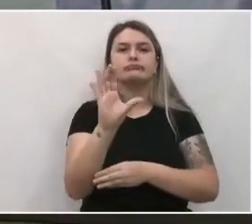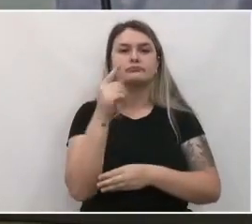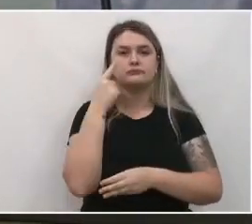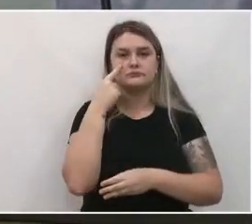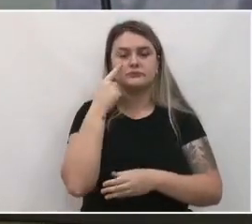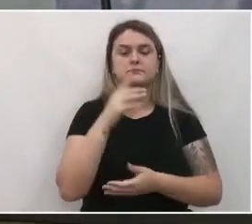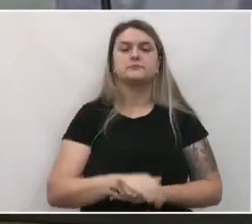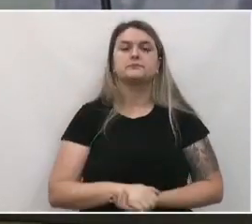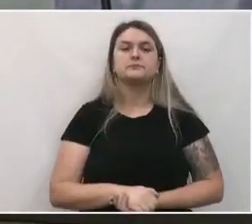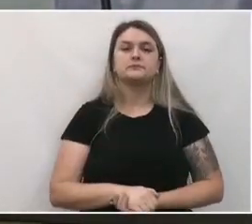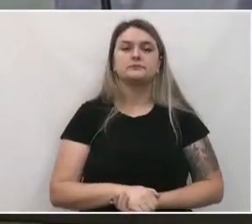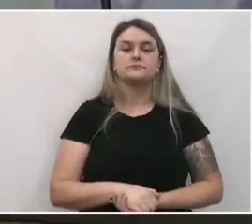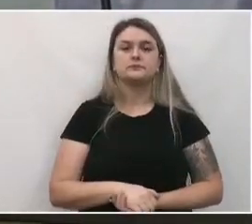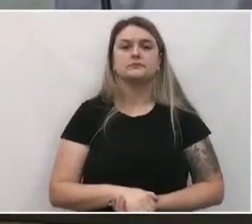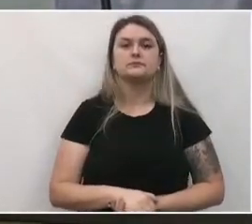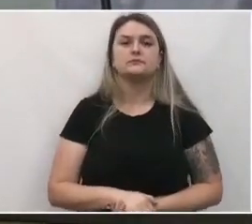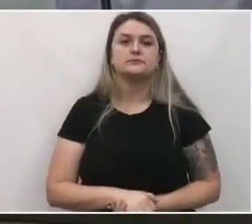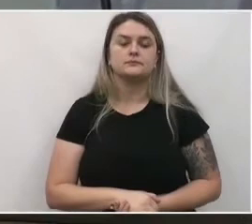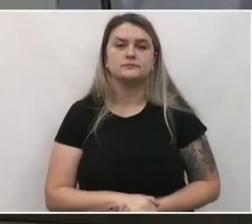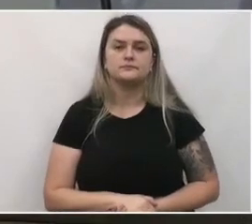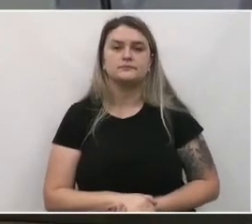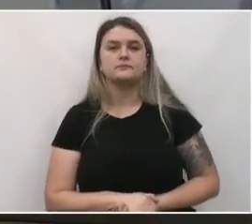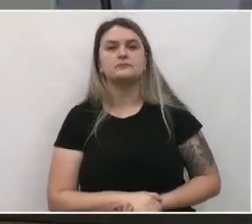vocês. Só um instante.